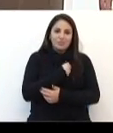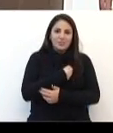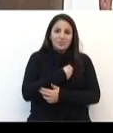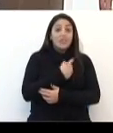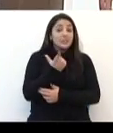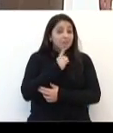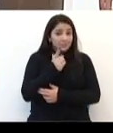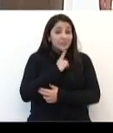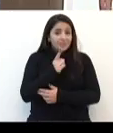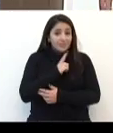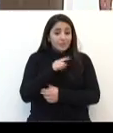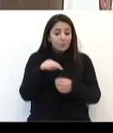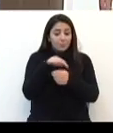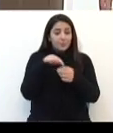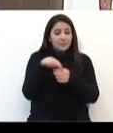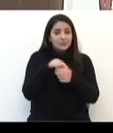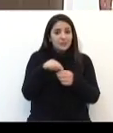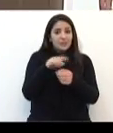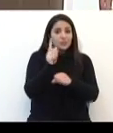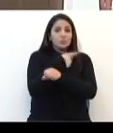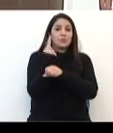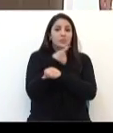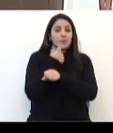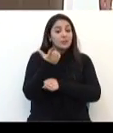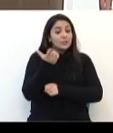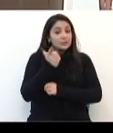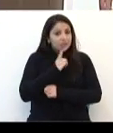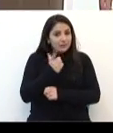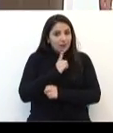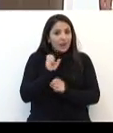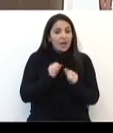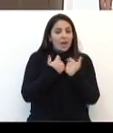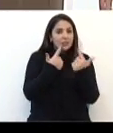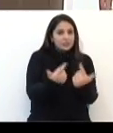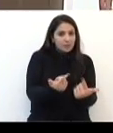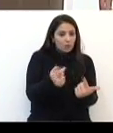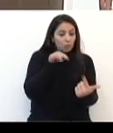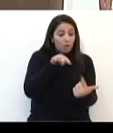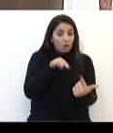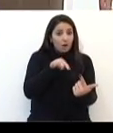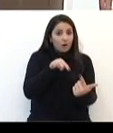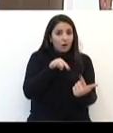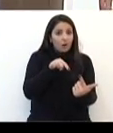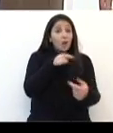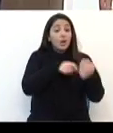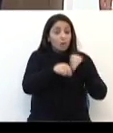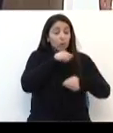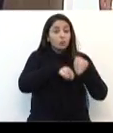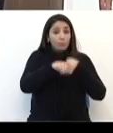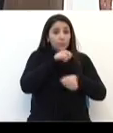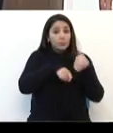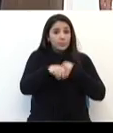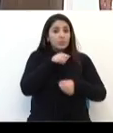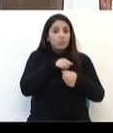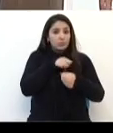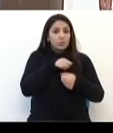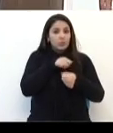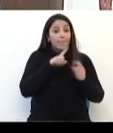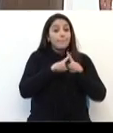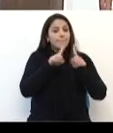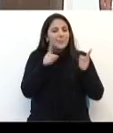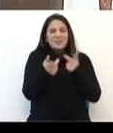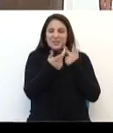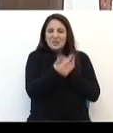de vida, de termos uma cidade sustentável, de termos ações que sejam economicamente